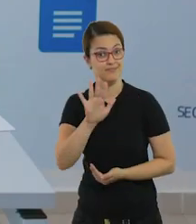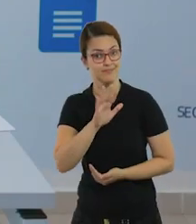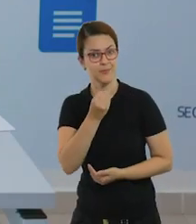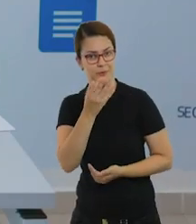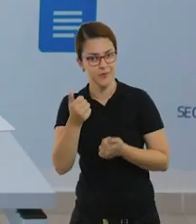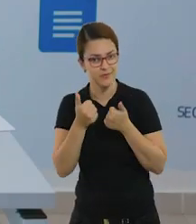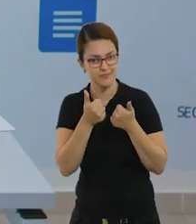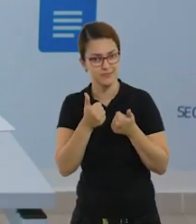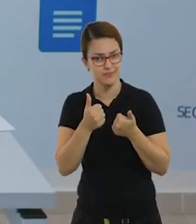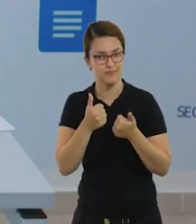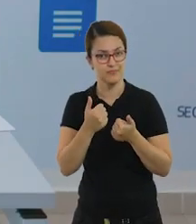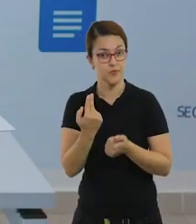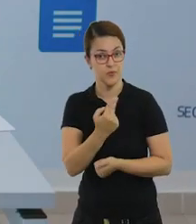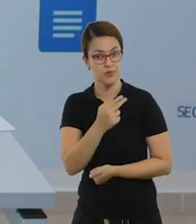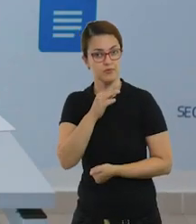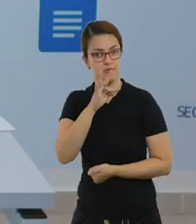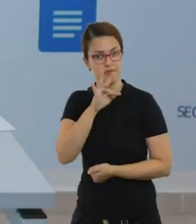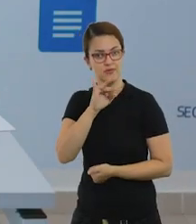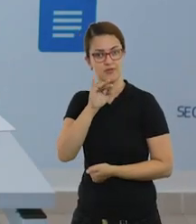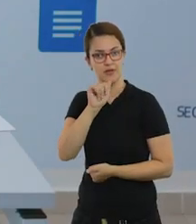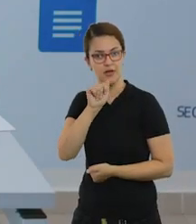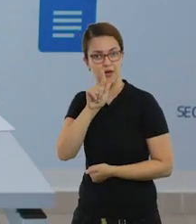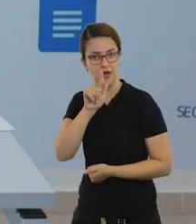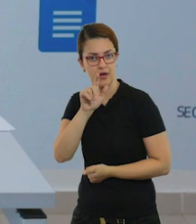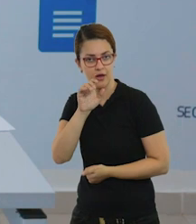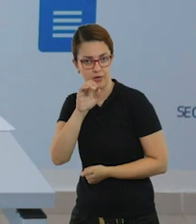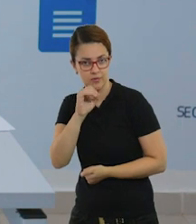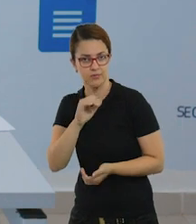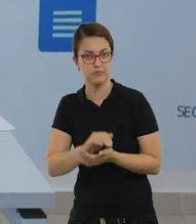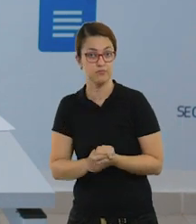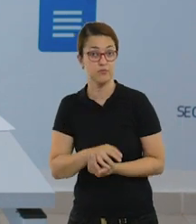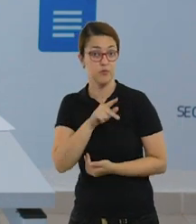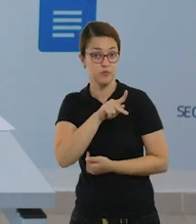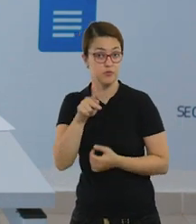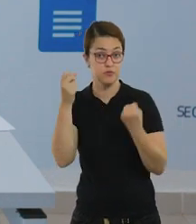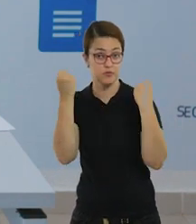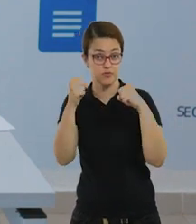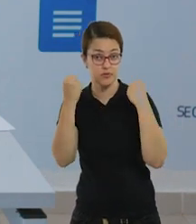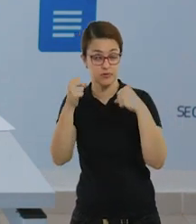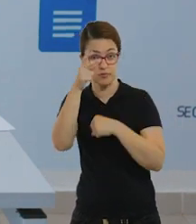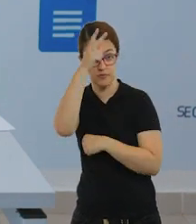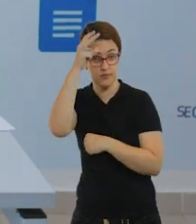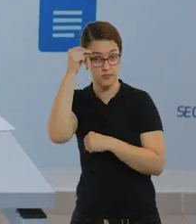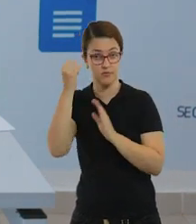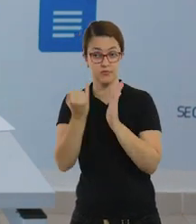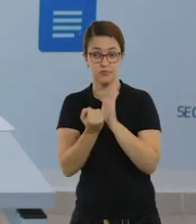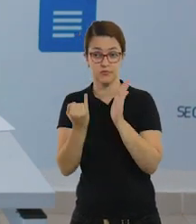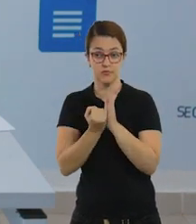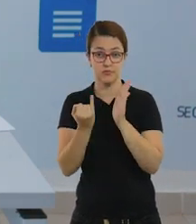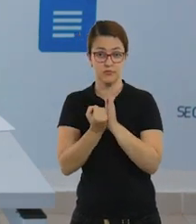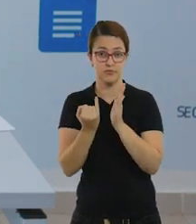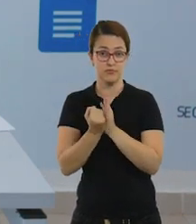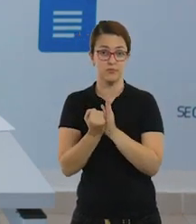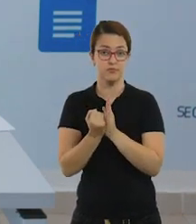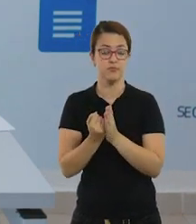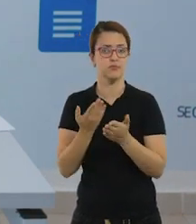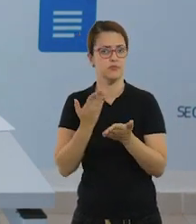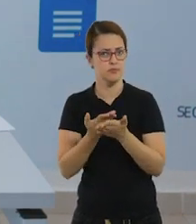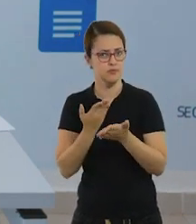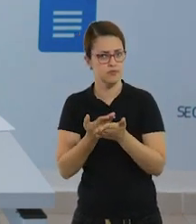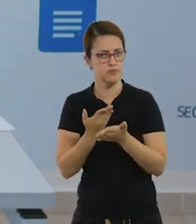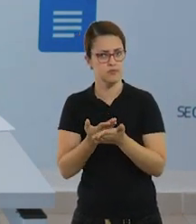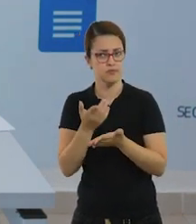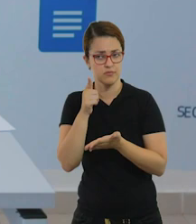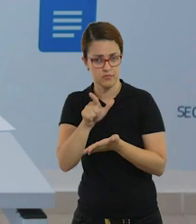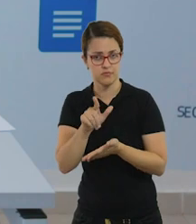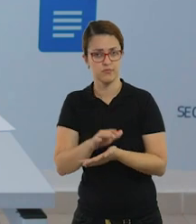Oi pessoal, tudo bom? Professor Thiago Mancini, sou professor de Educação Física da Rede Municipal de Itapevi. Estamos aqui para mais uma aula